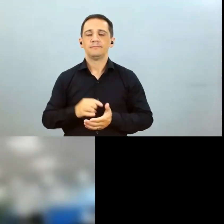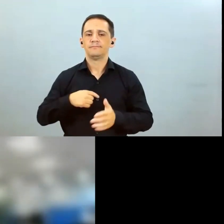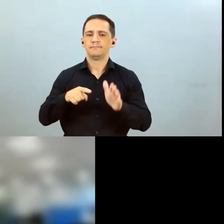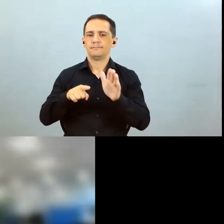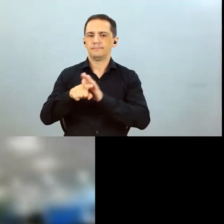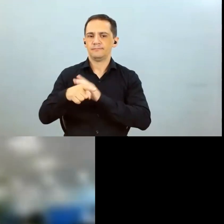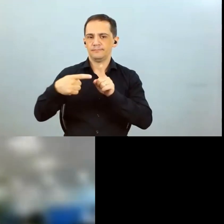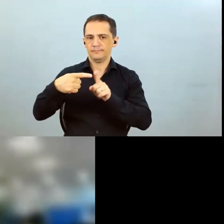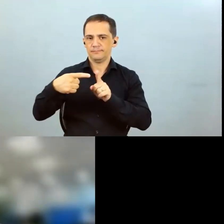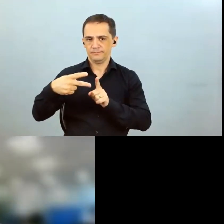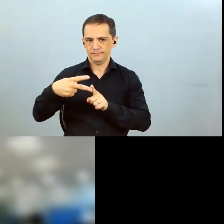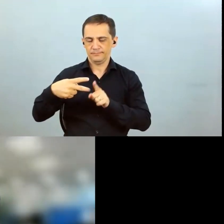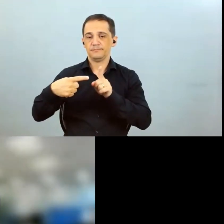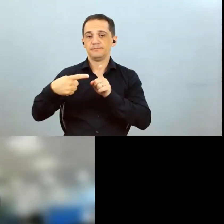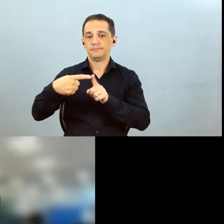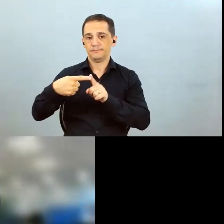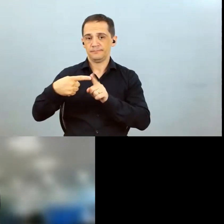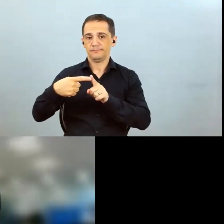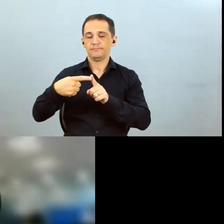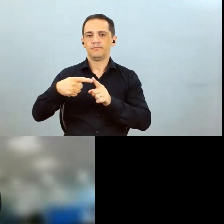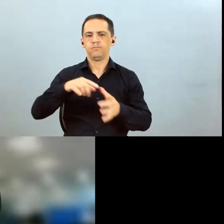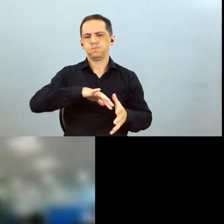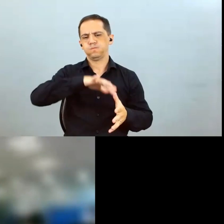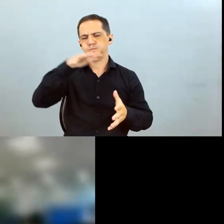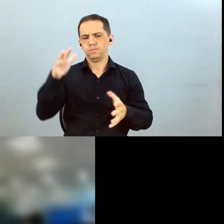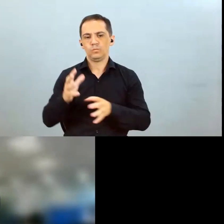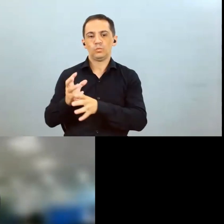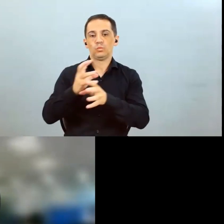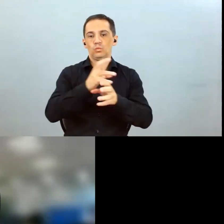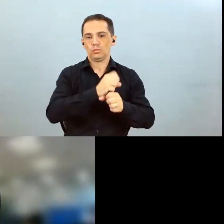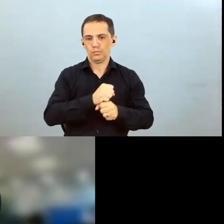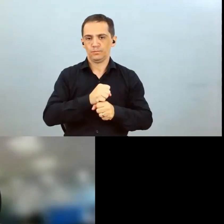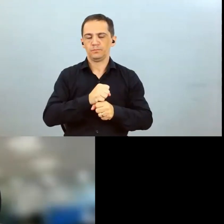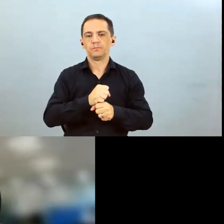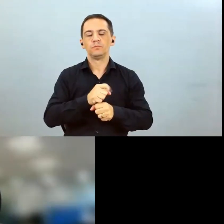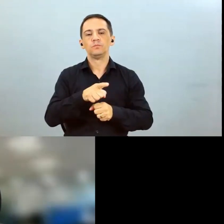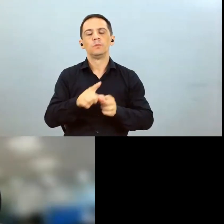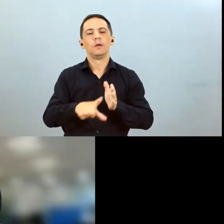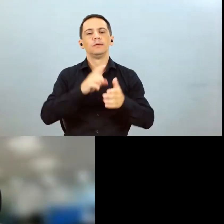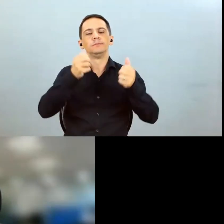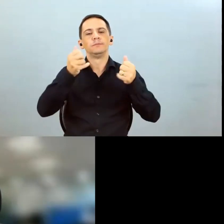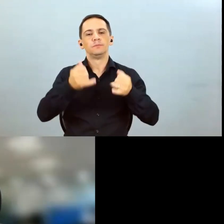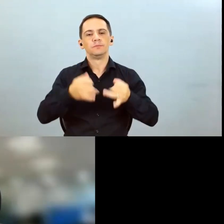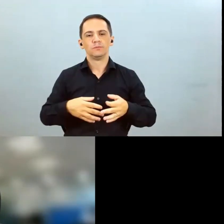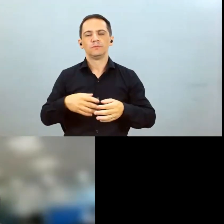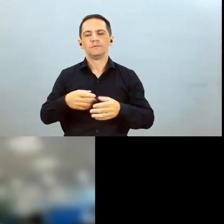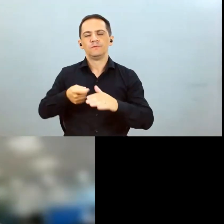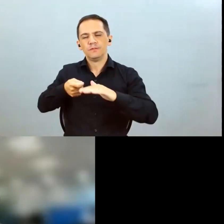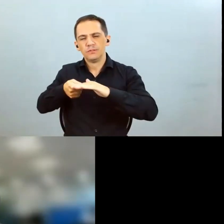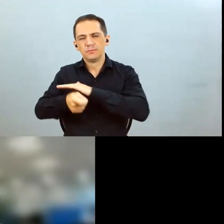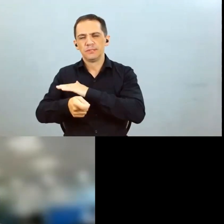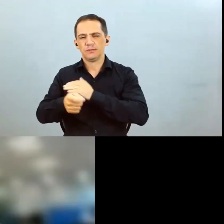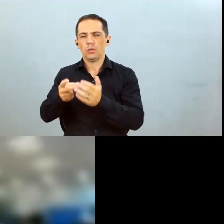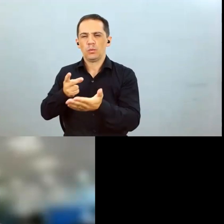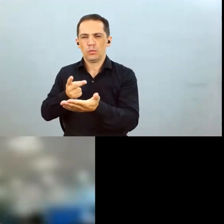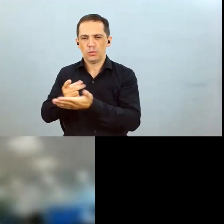-up ali no que você já comentou em termos de volume, no release vocês comentam que os investimentos em fertilizantes na última safra foram 20%